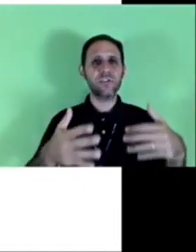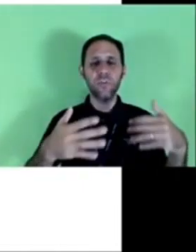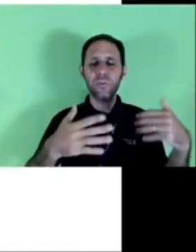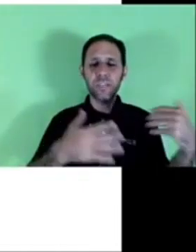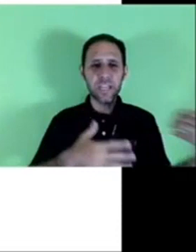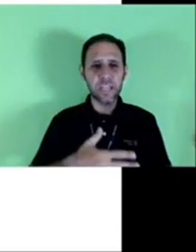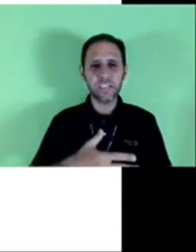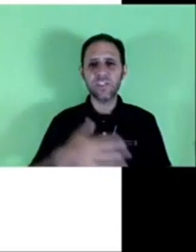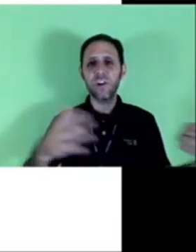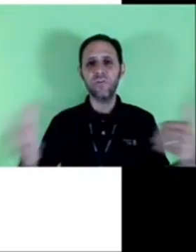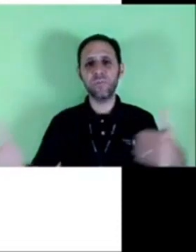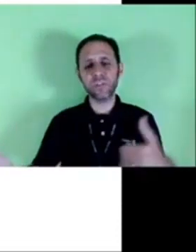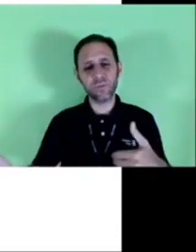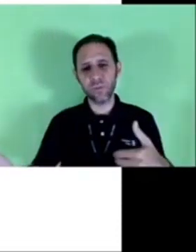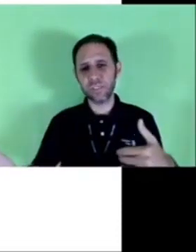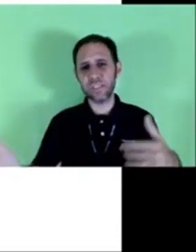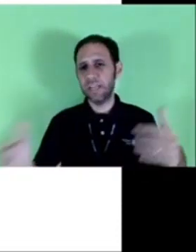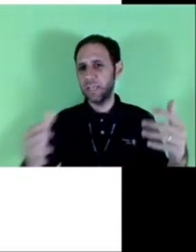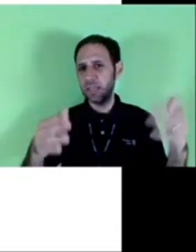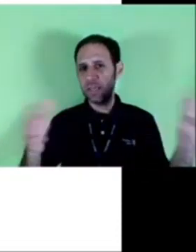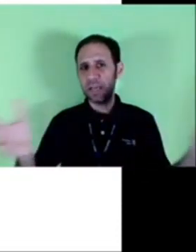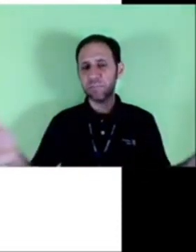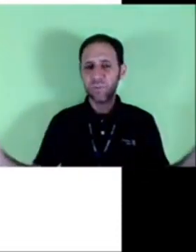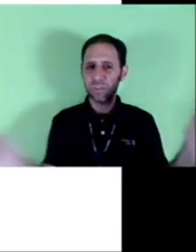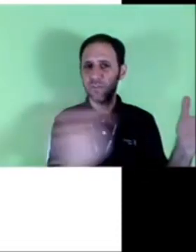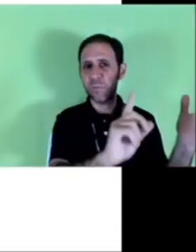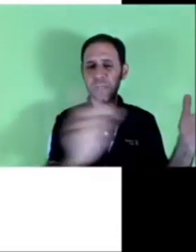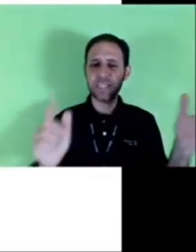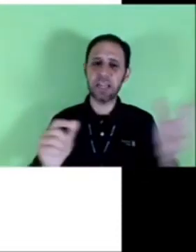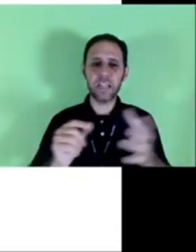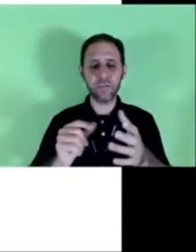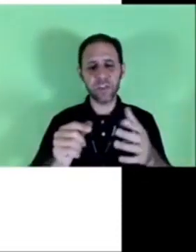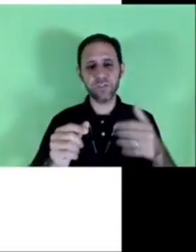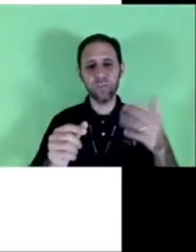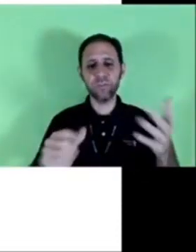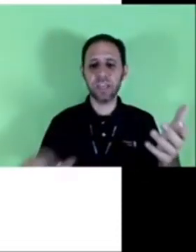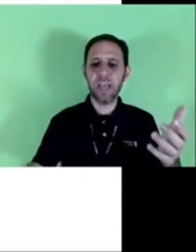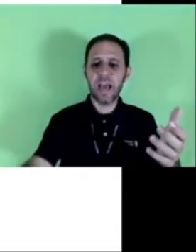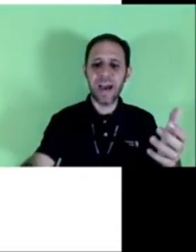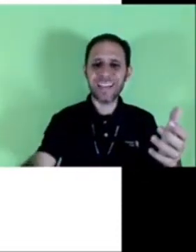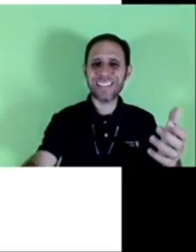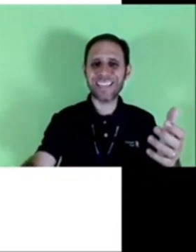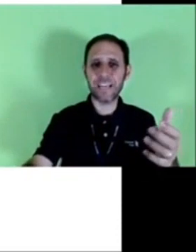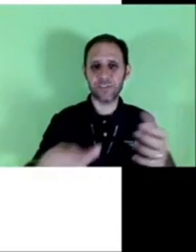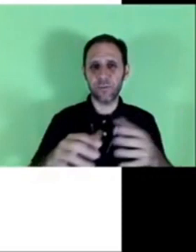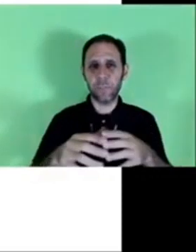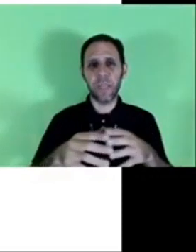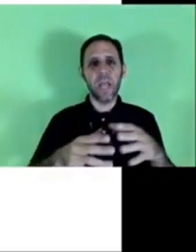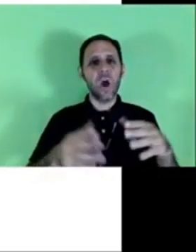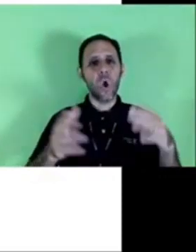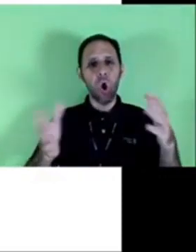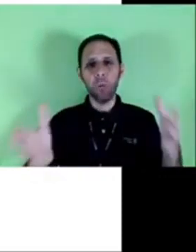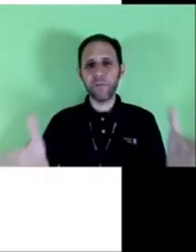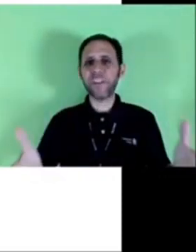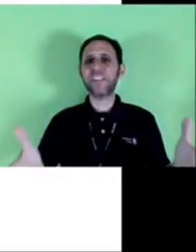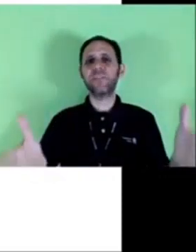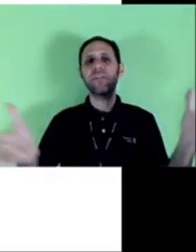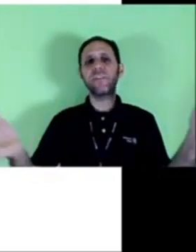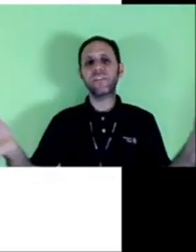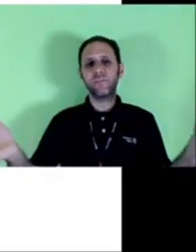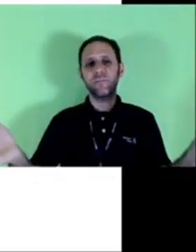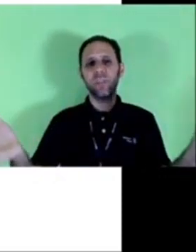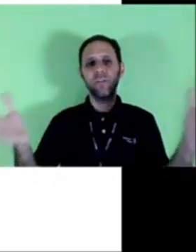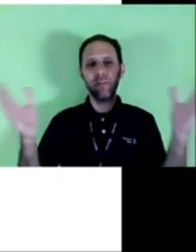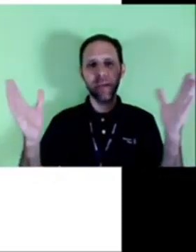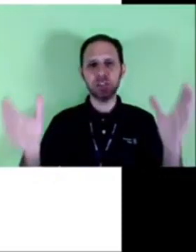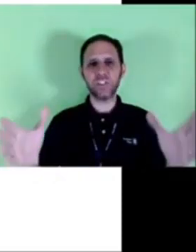sobre o interesse de algumas coisas que as pessoas que vão passar ali na frente vão ter acesso como fazer